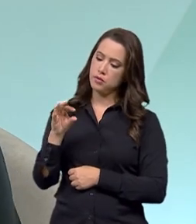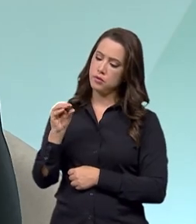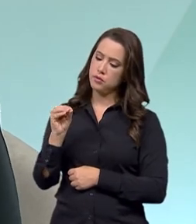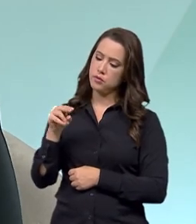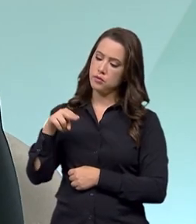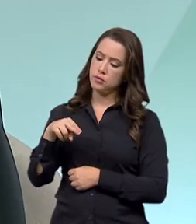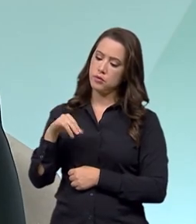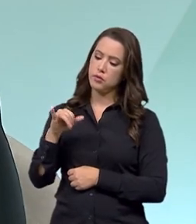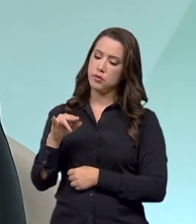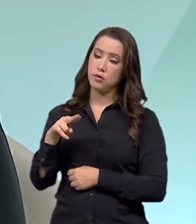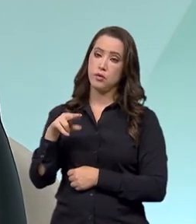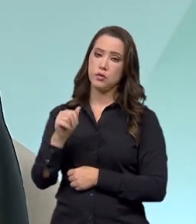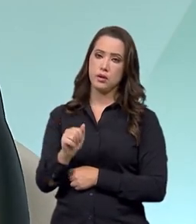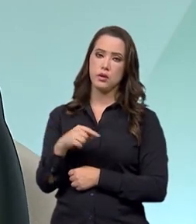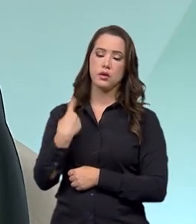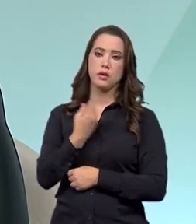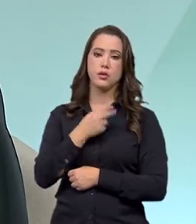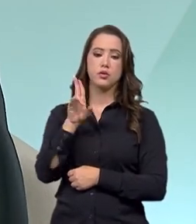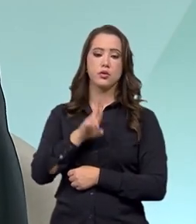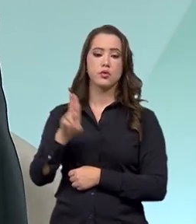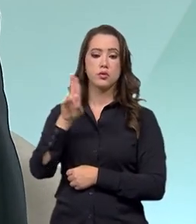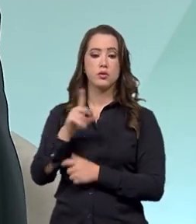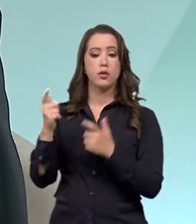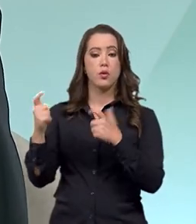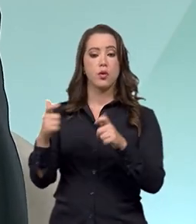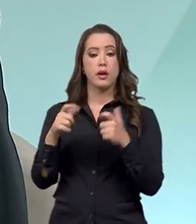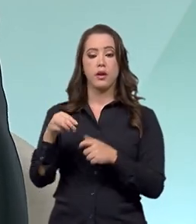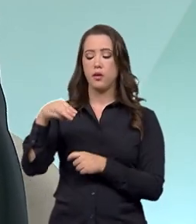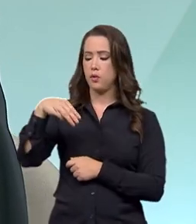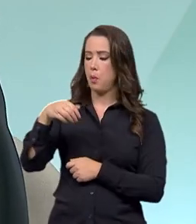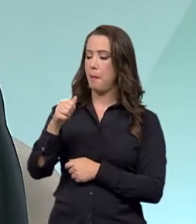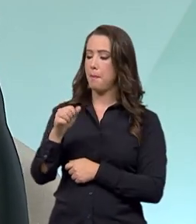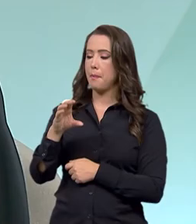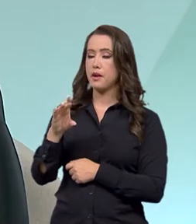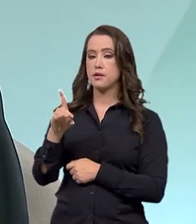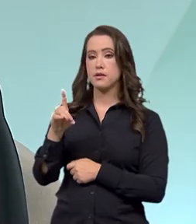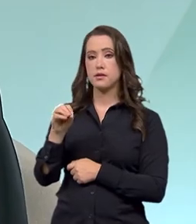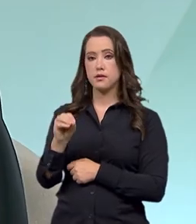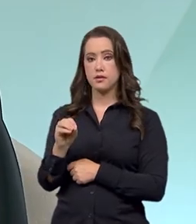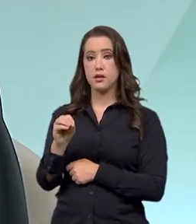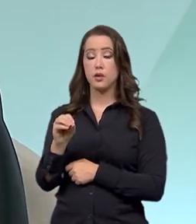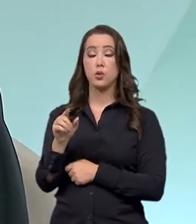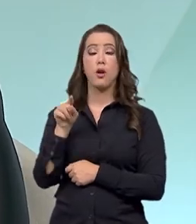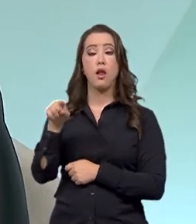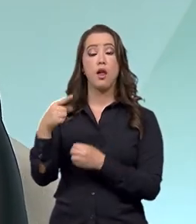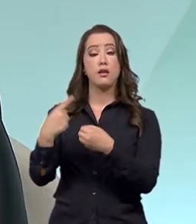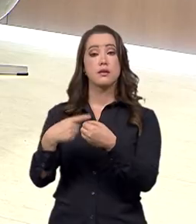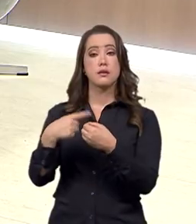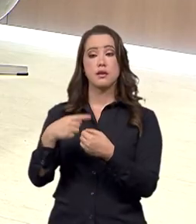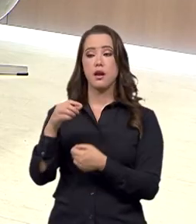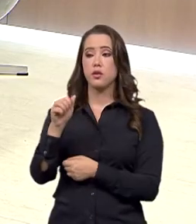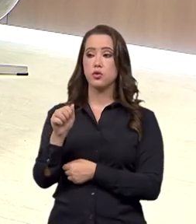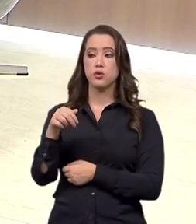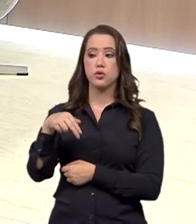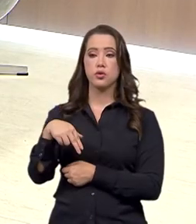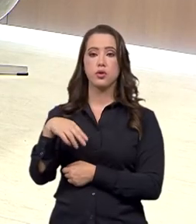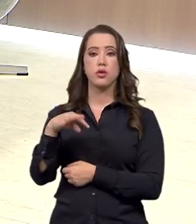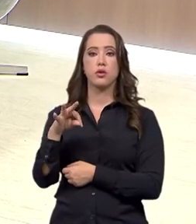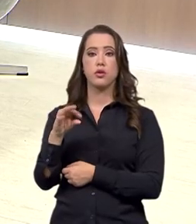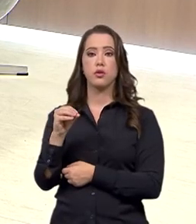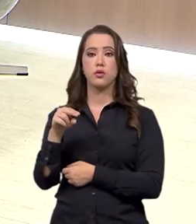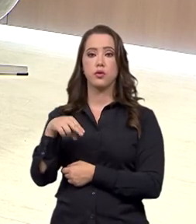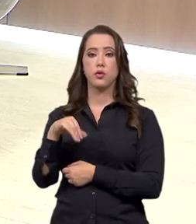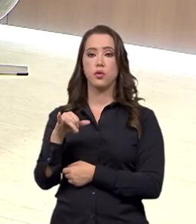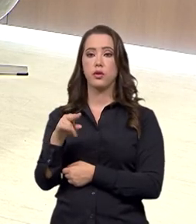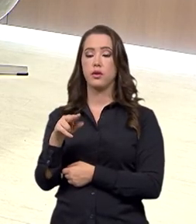recentemente, inauguramos o Armazém Macedo em Antonina. E o armazém foi muito utilizado como